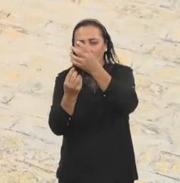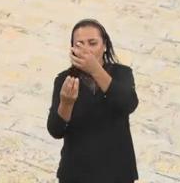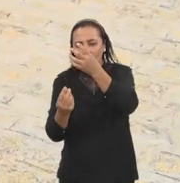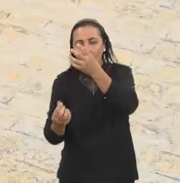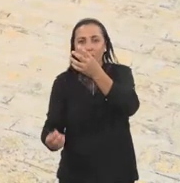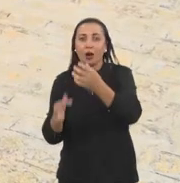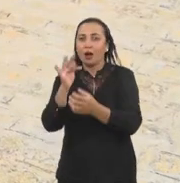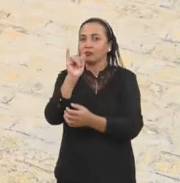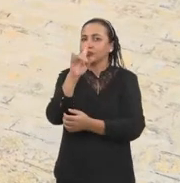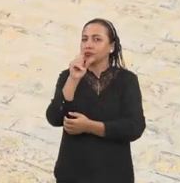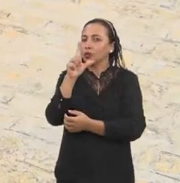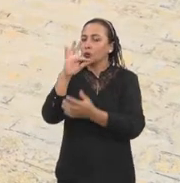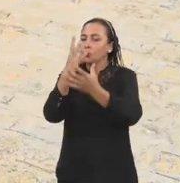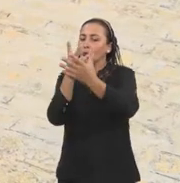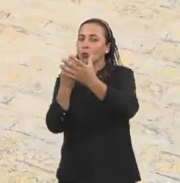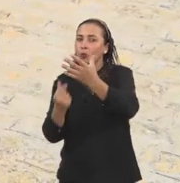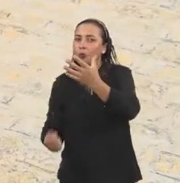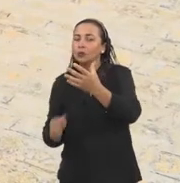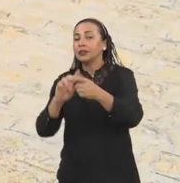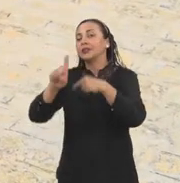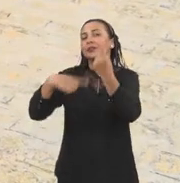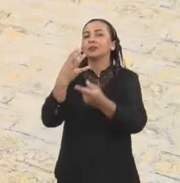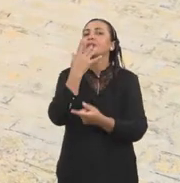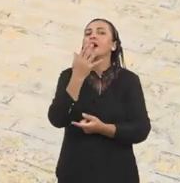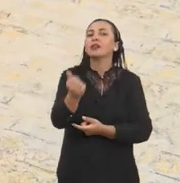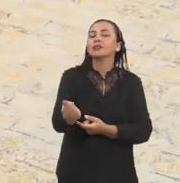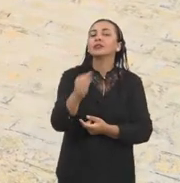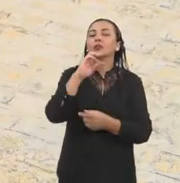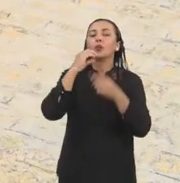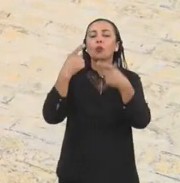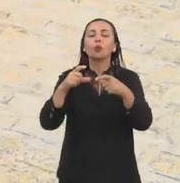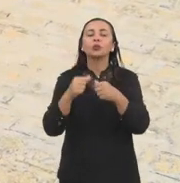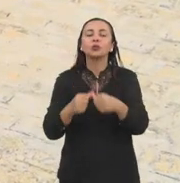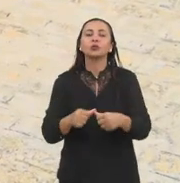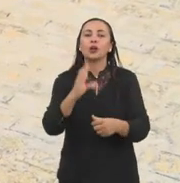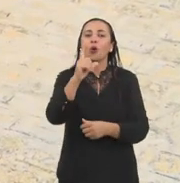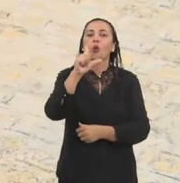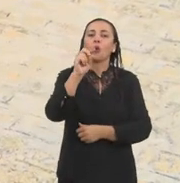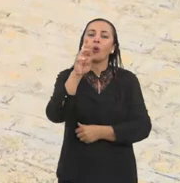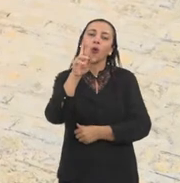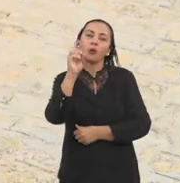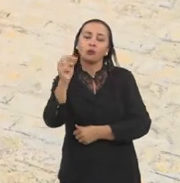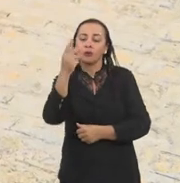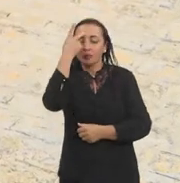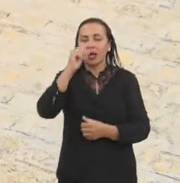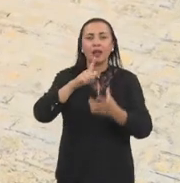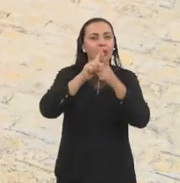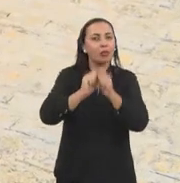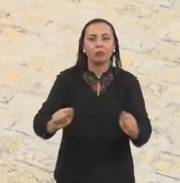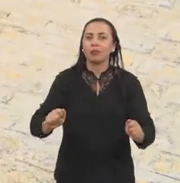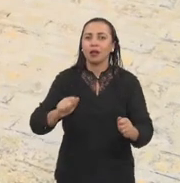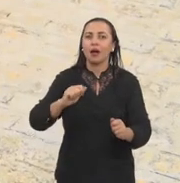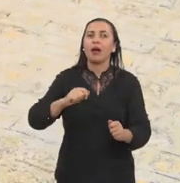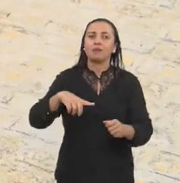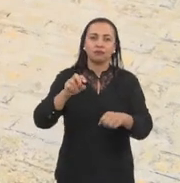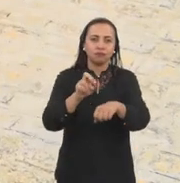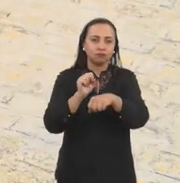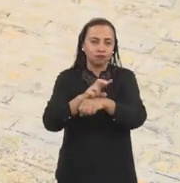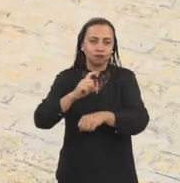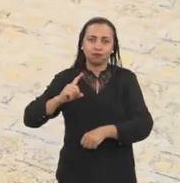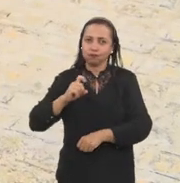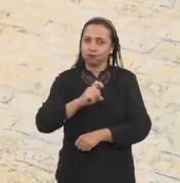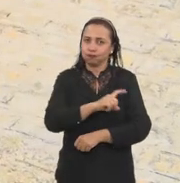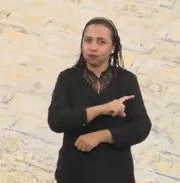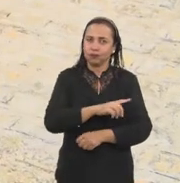posteriormente filtro, depois do filtro vai para a cloração, onde é inserido o cloro para eliminar os patógenos, no